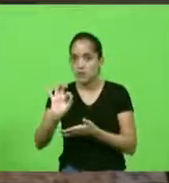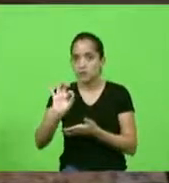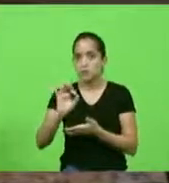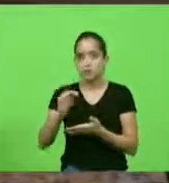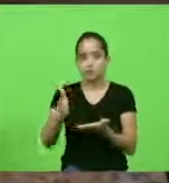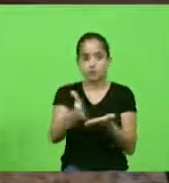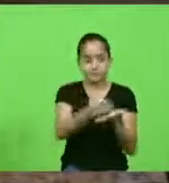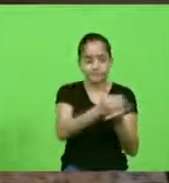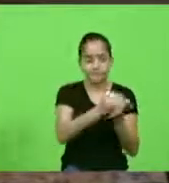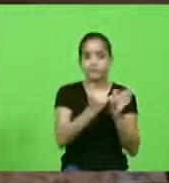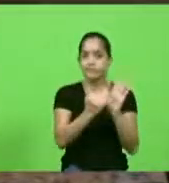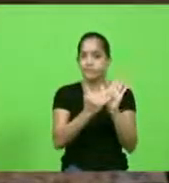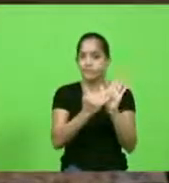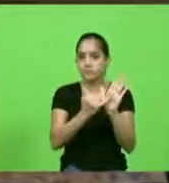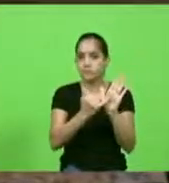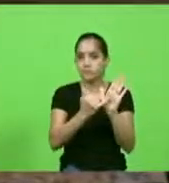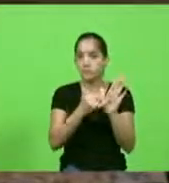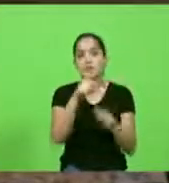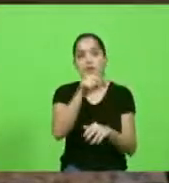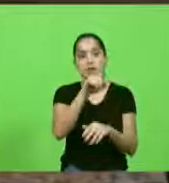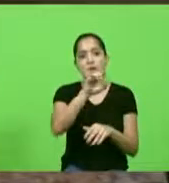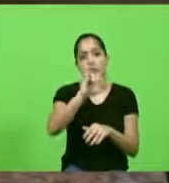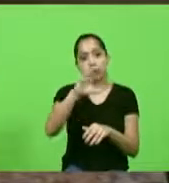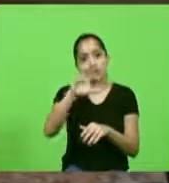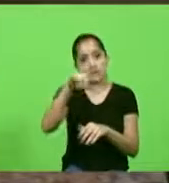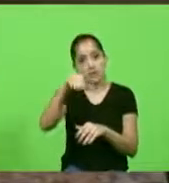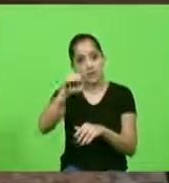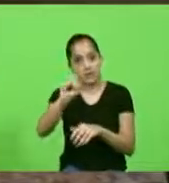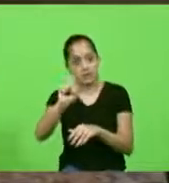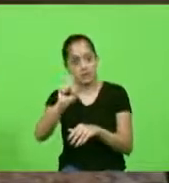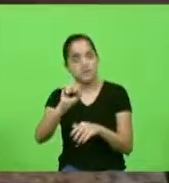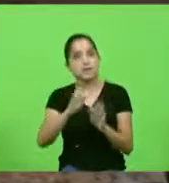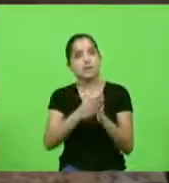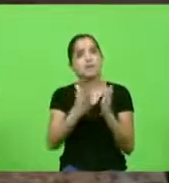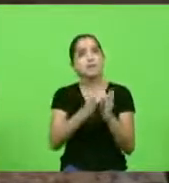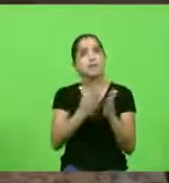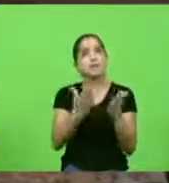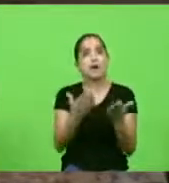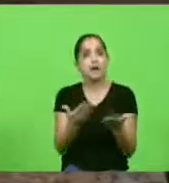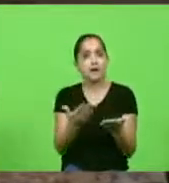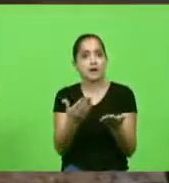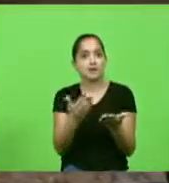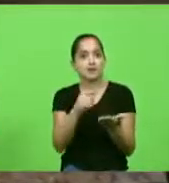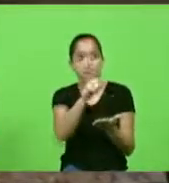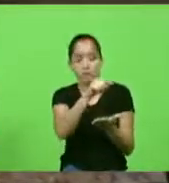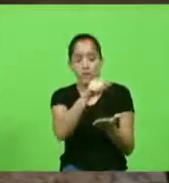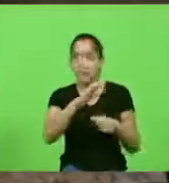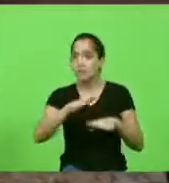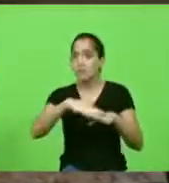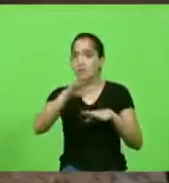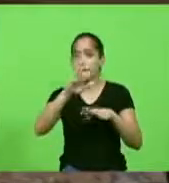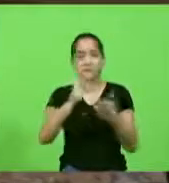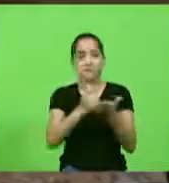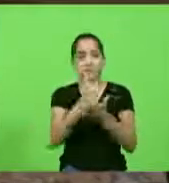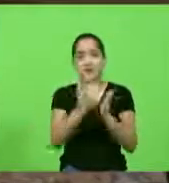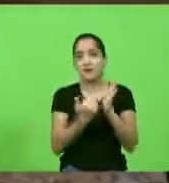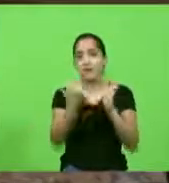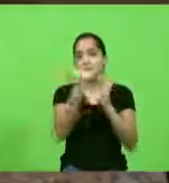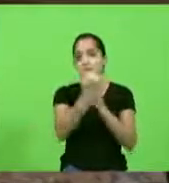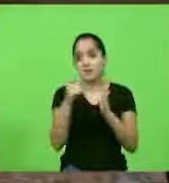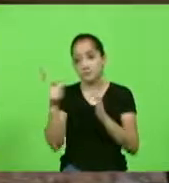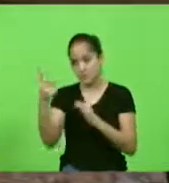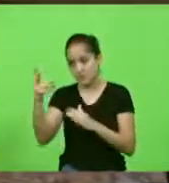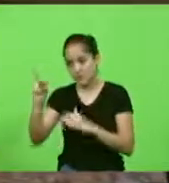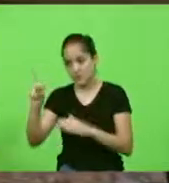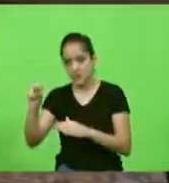recursos tributários vem de ICMS quem paga mais ICMS per capita é o pobre você que ganha 20 mil